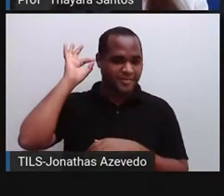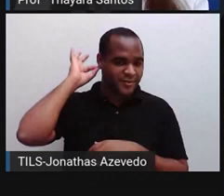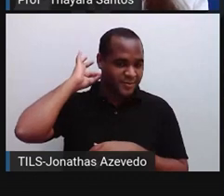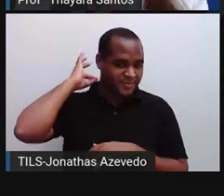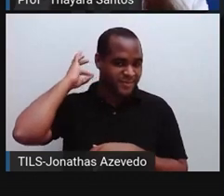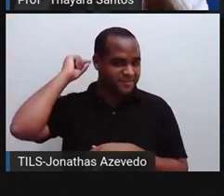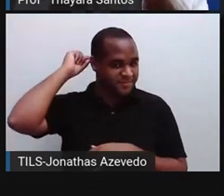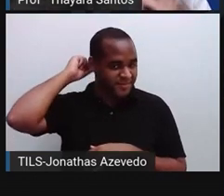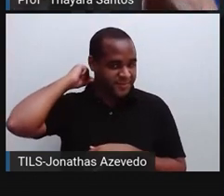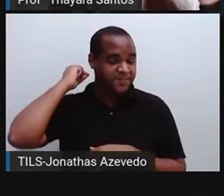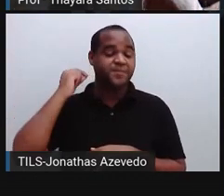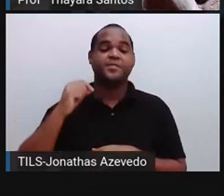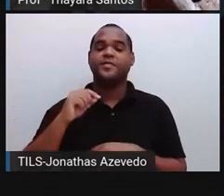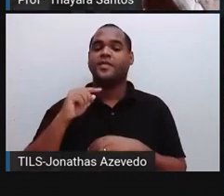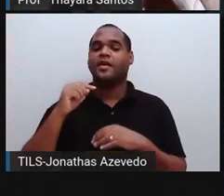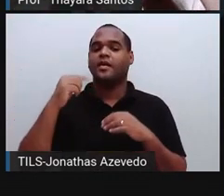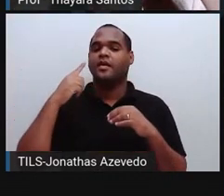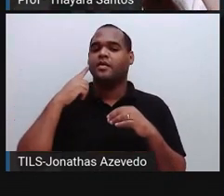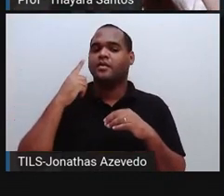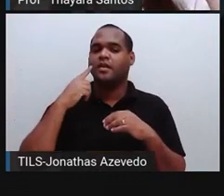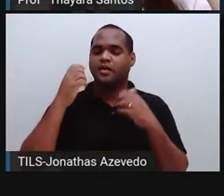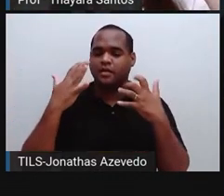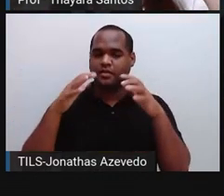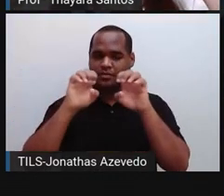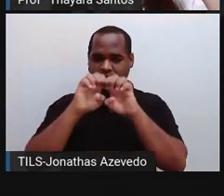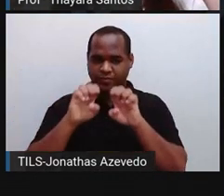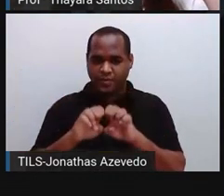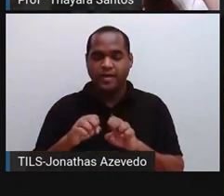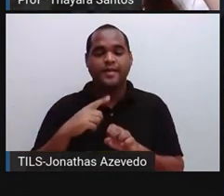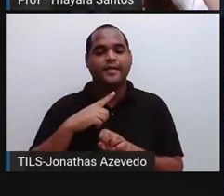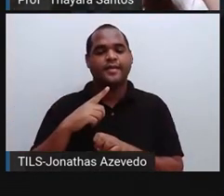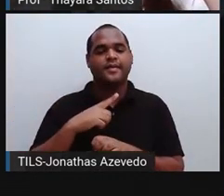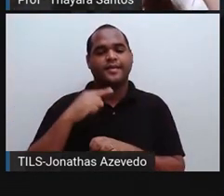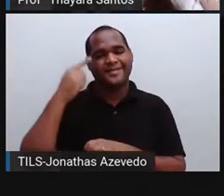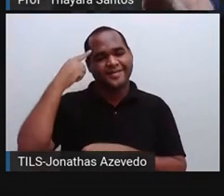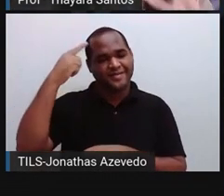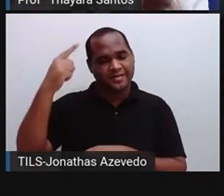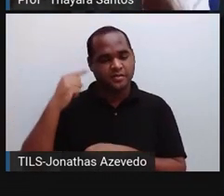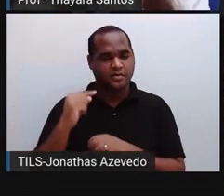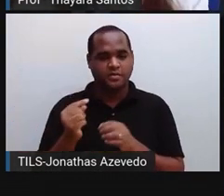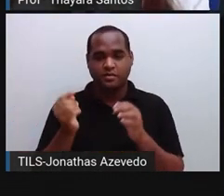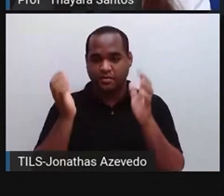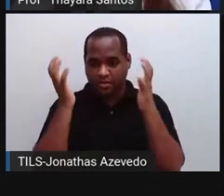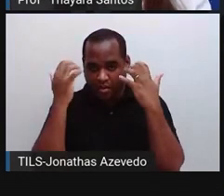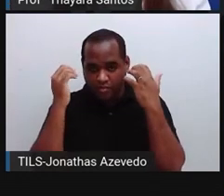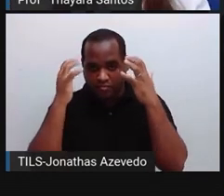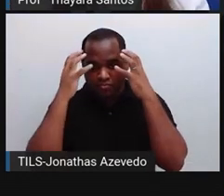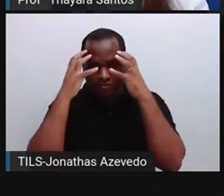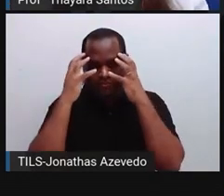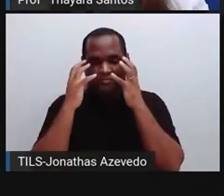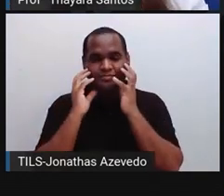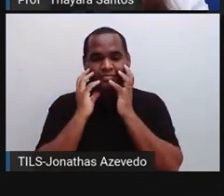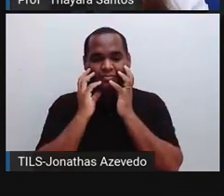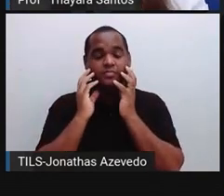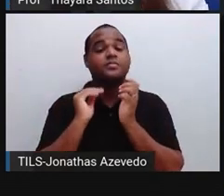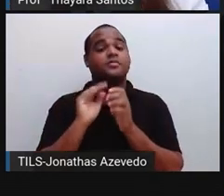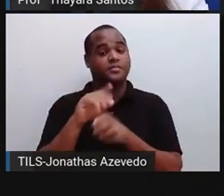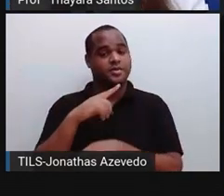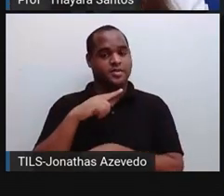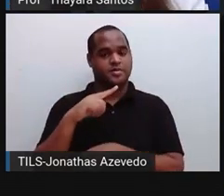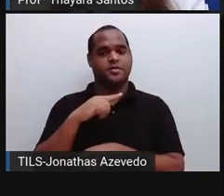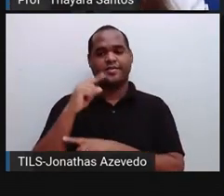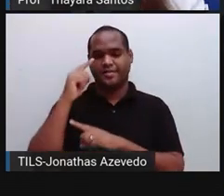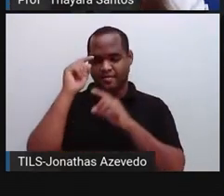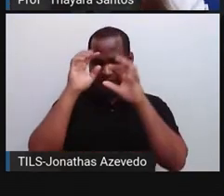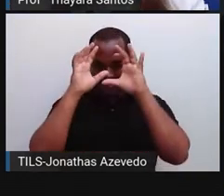espinhal. O encéfalo são todas as estruturas que estão aqui, na parte de dentro do nosso crânio. Então, no encéfalo a gente